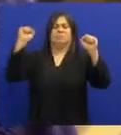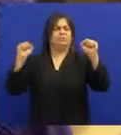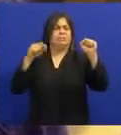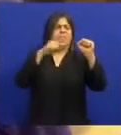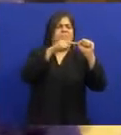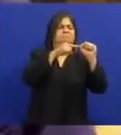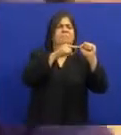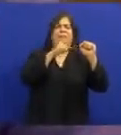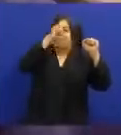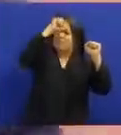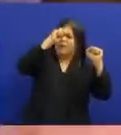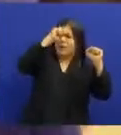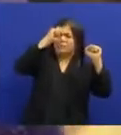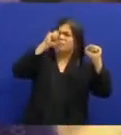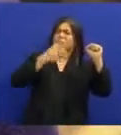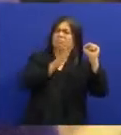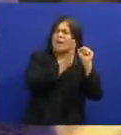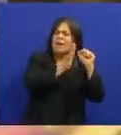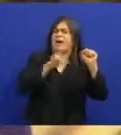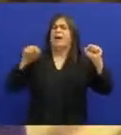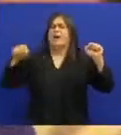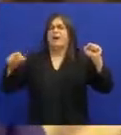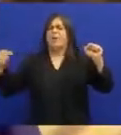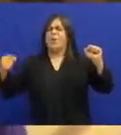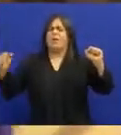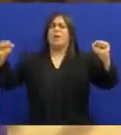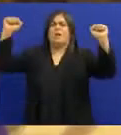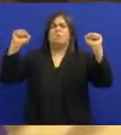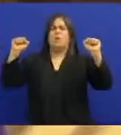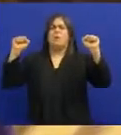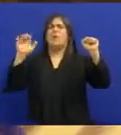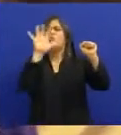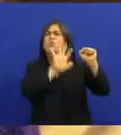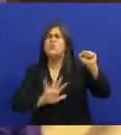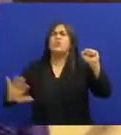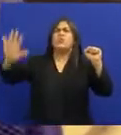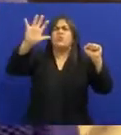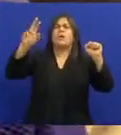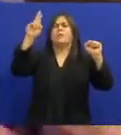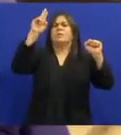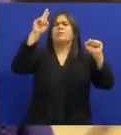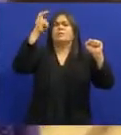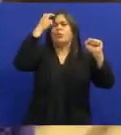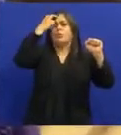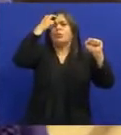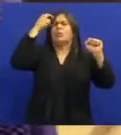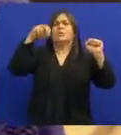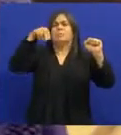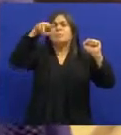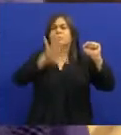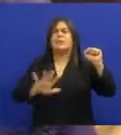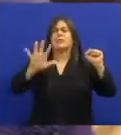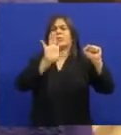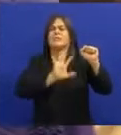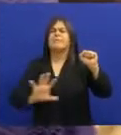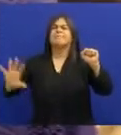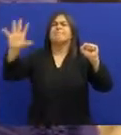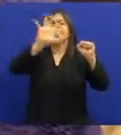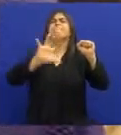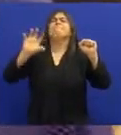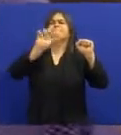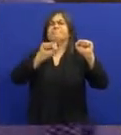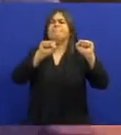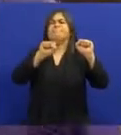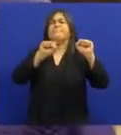Que seguram toda a cultura musical nordestina Jackson